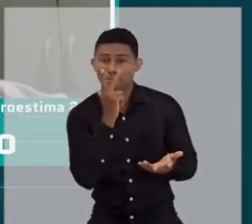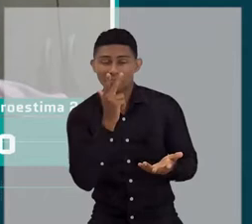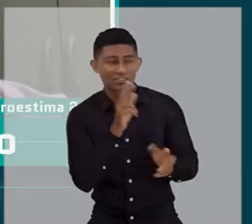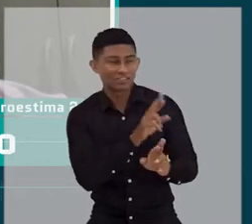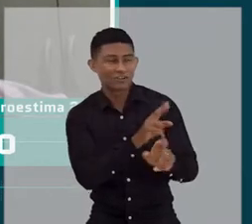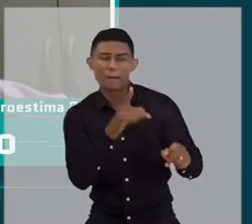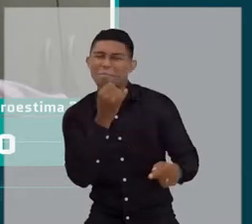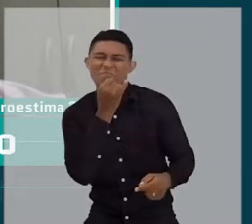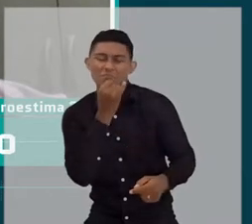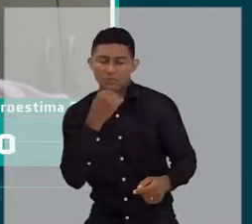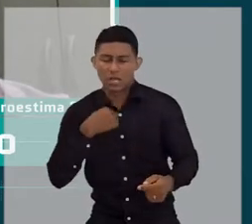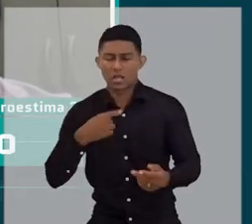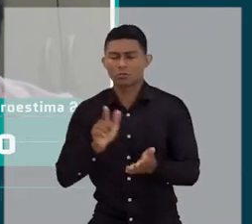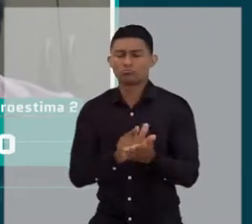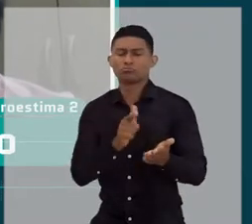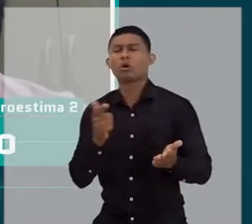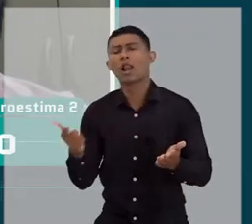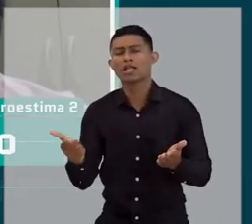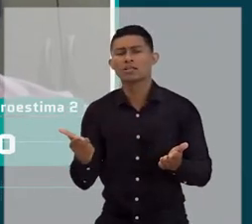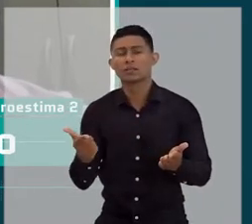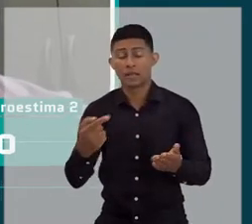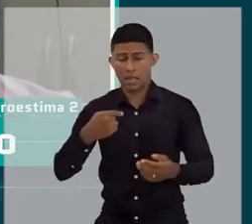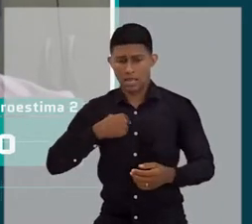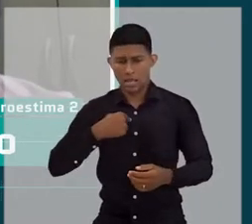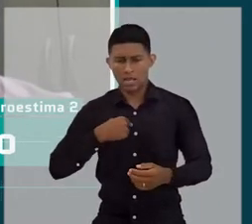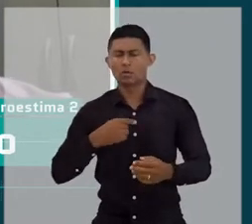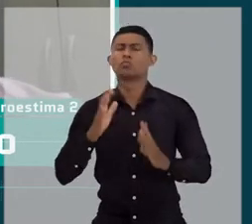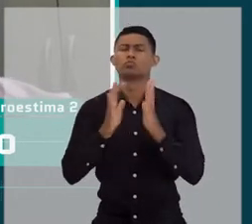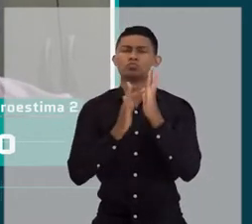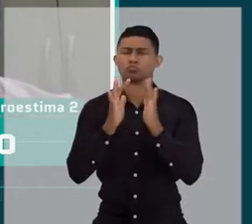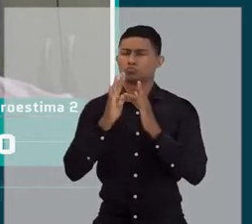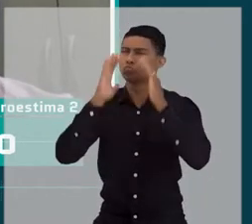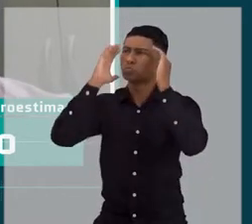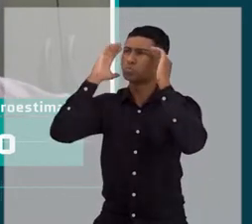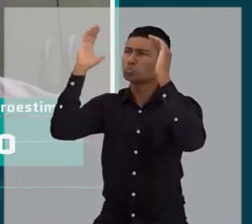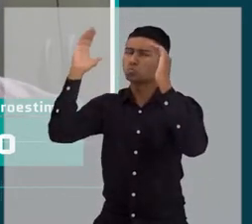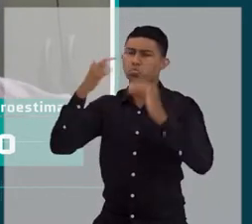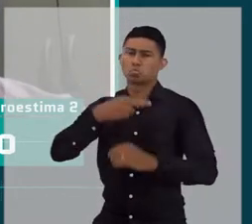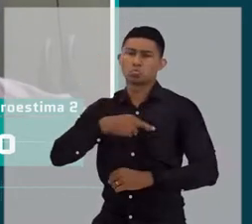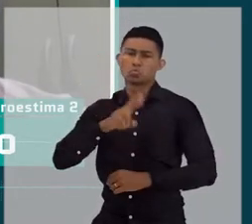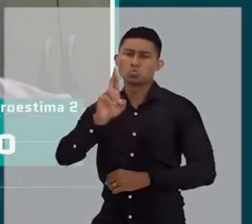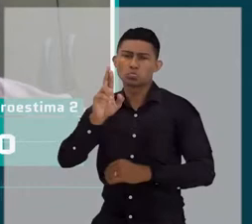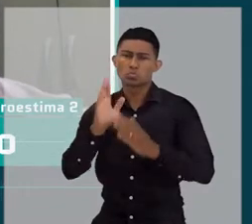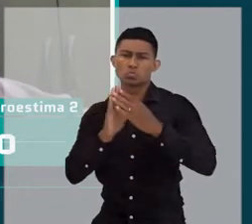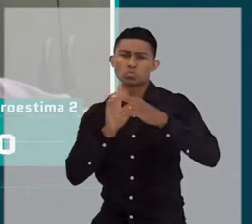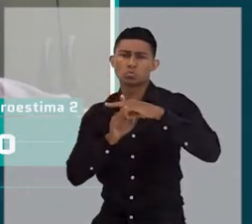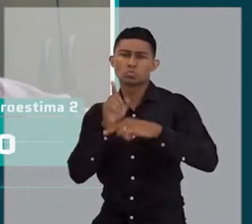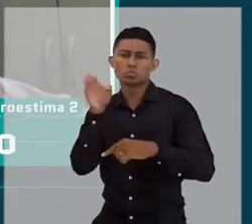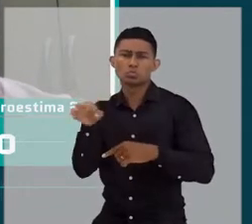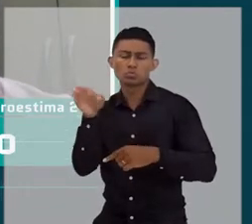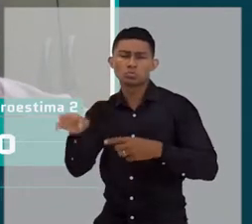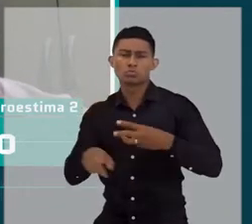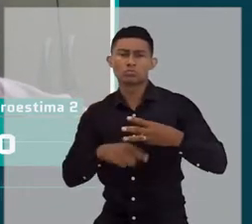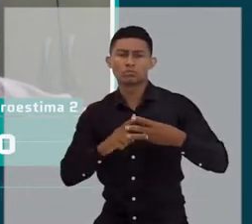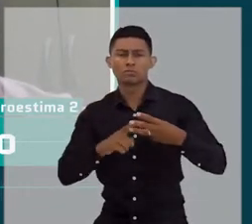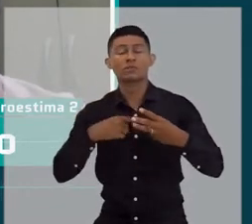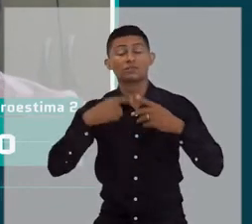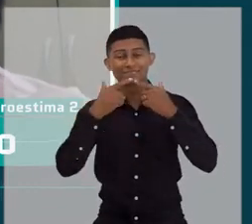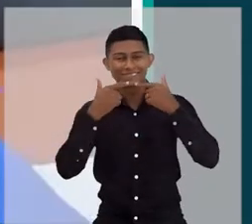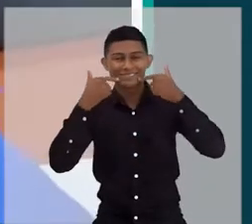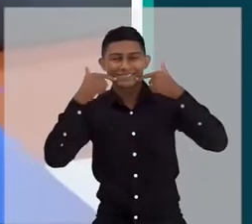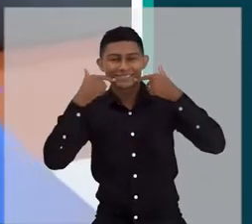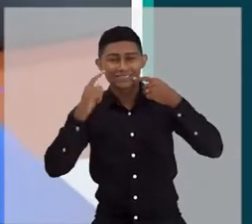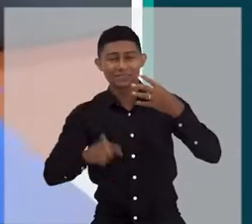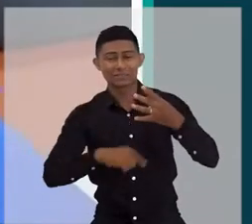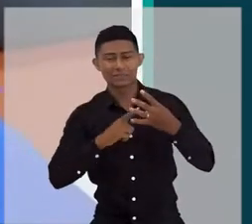modelo. Eu sou jornalista, eu sou jornalista, evangélica, e quero falar, e sou sorridente, e não